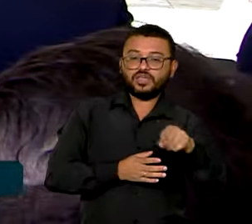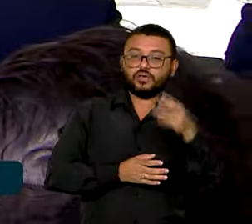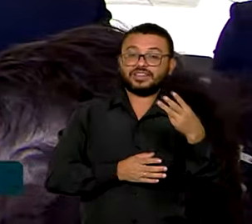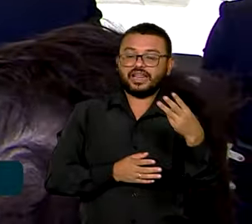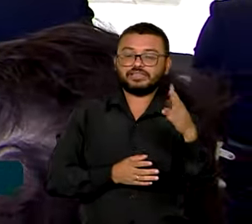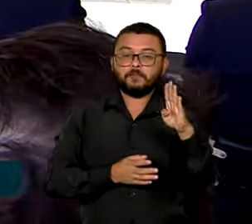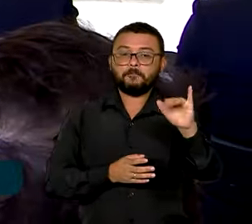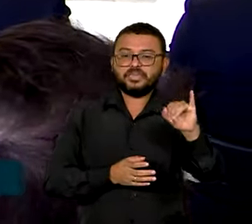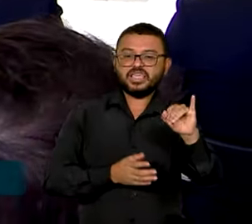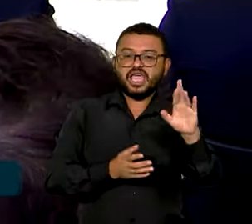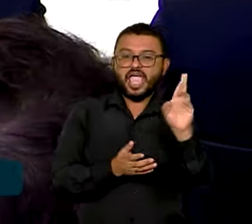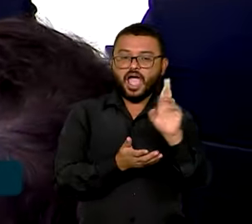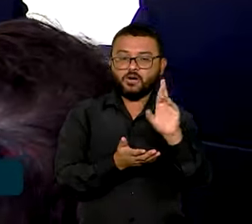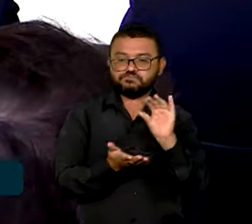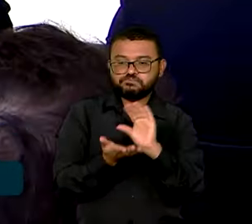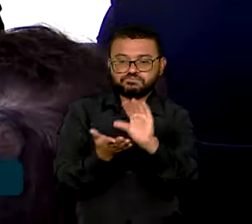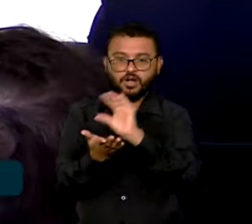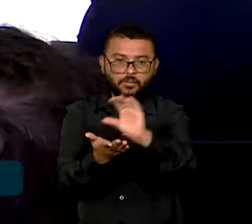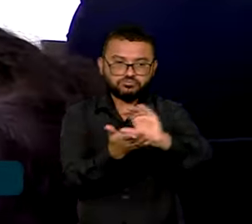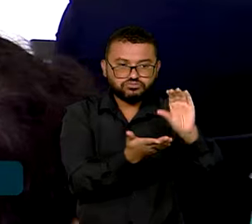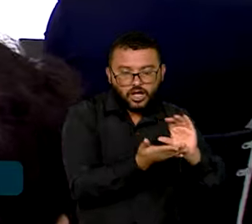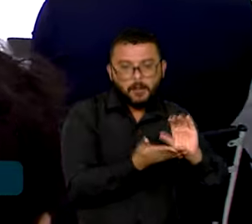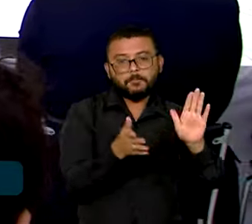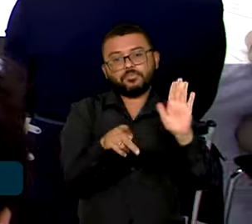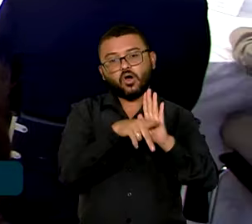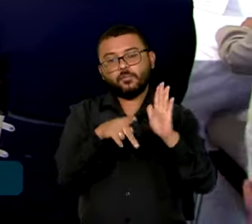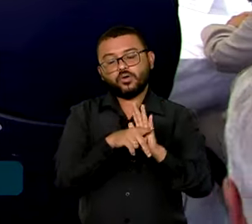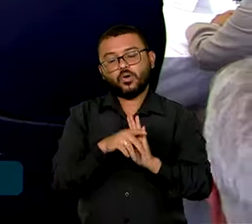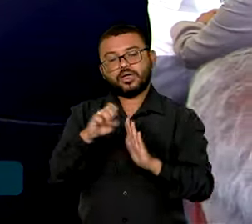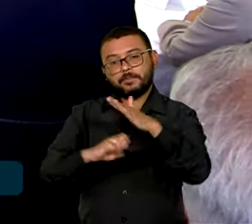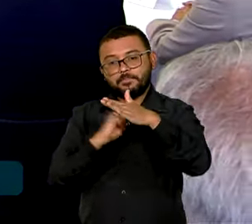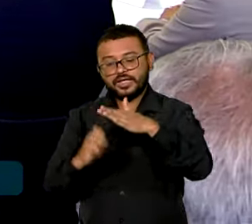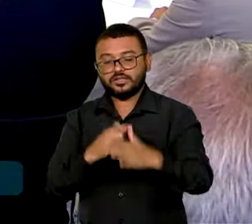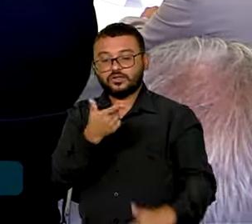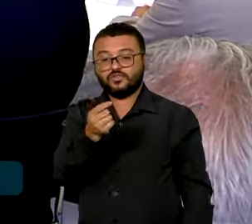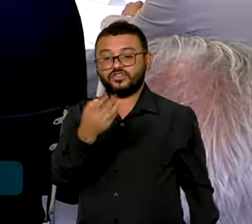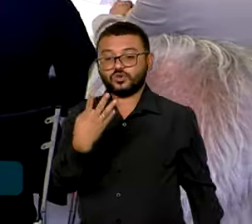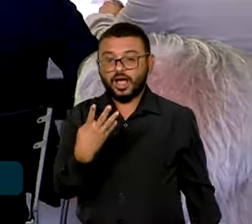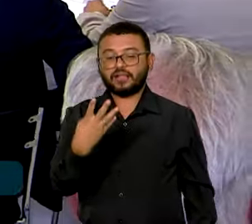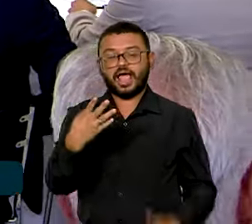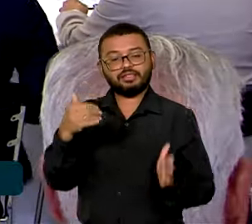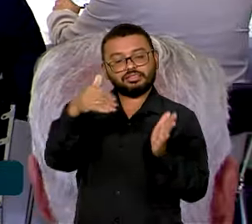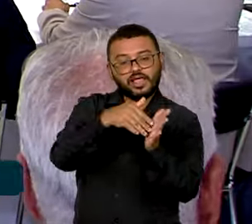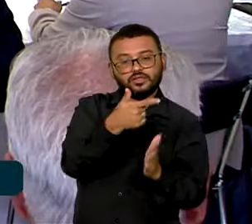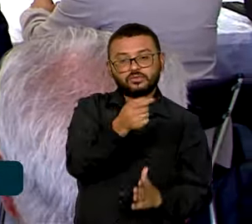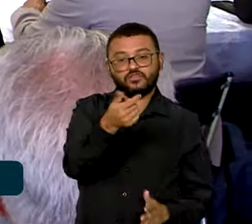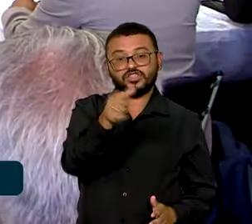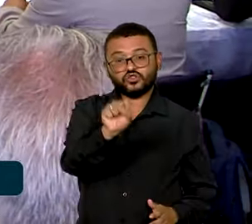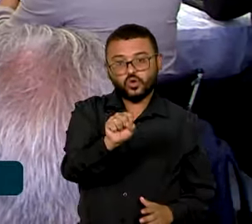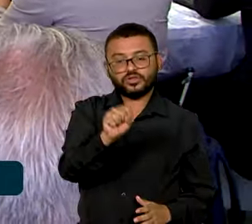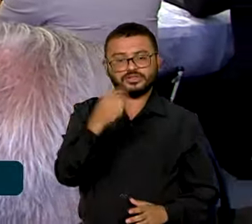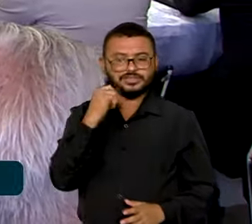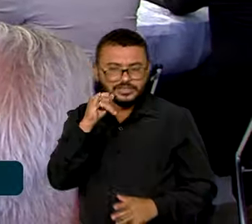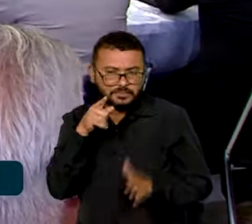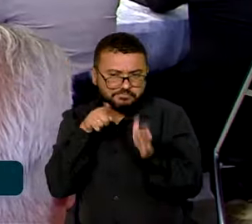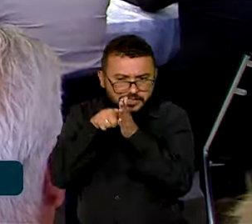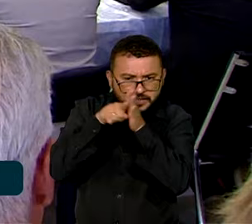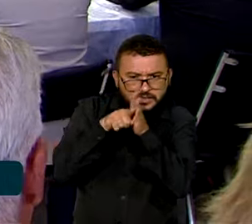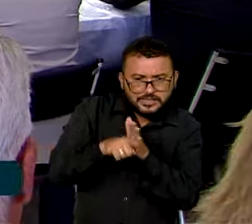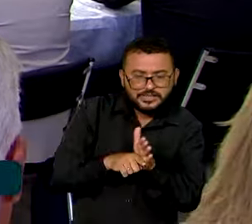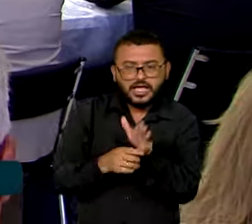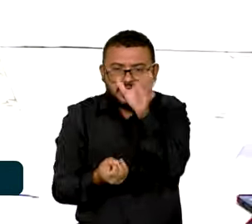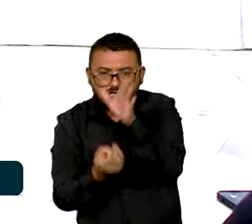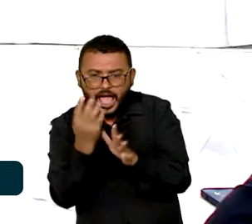bilhões de créditos financeiros entre 2024 e 2028 para quem investir em pesquisa e produção